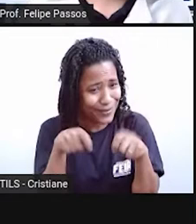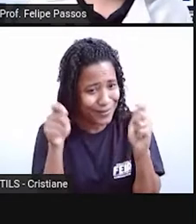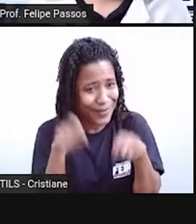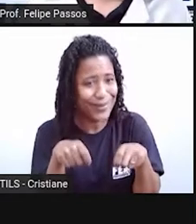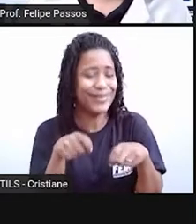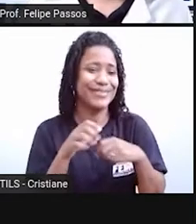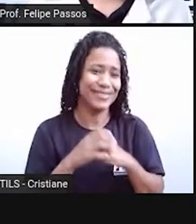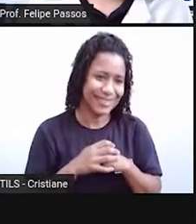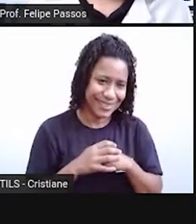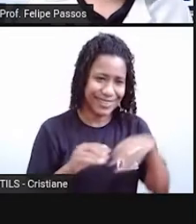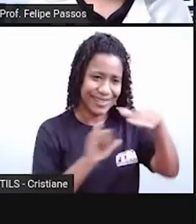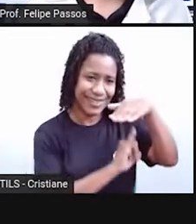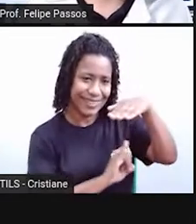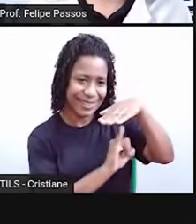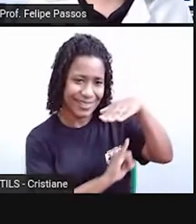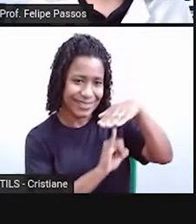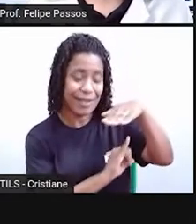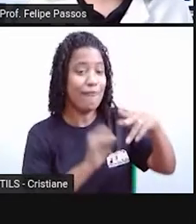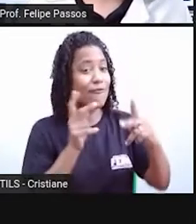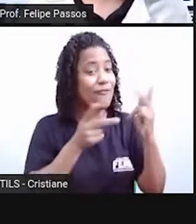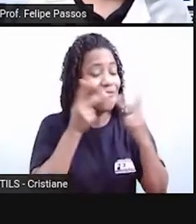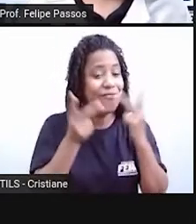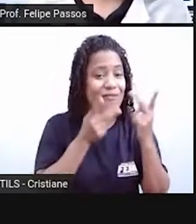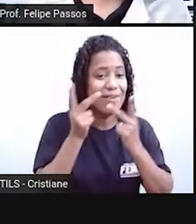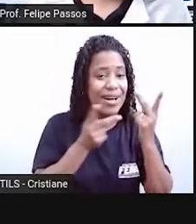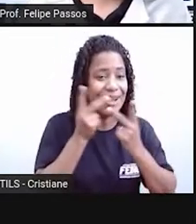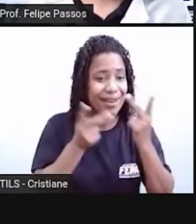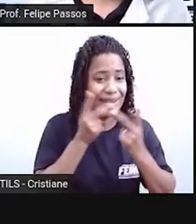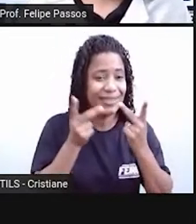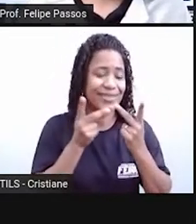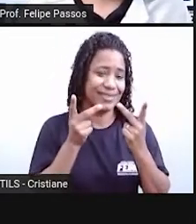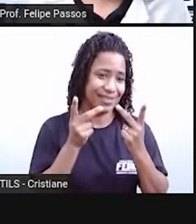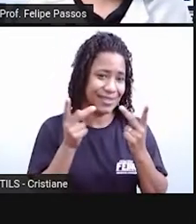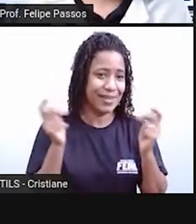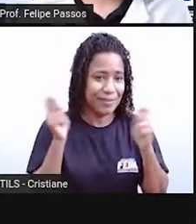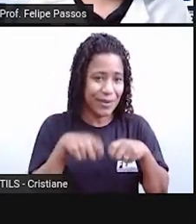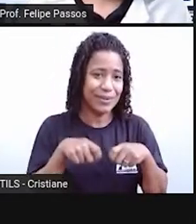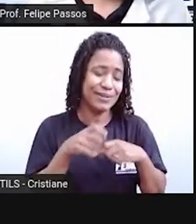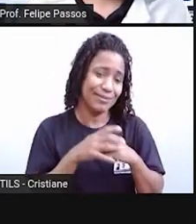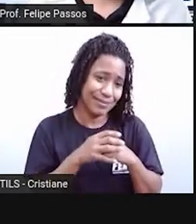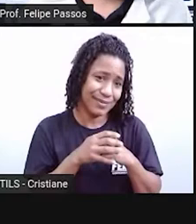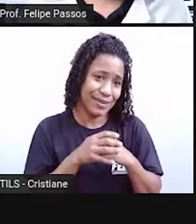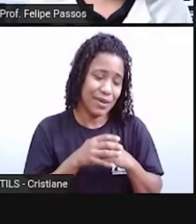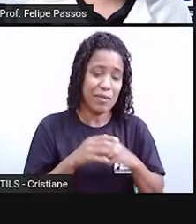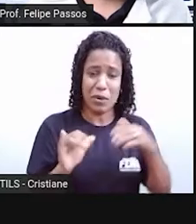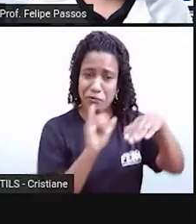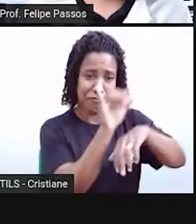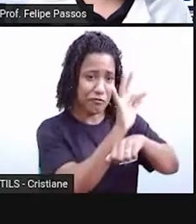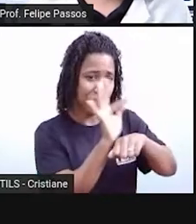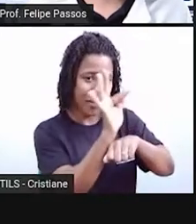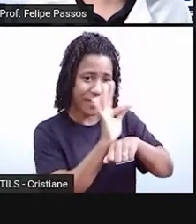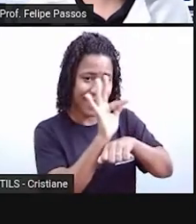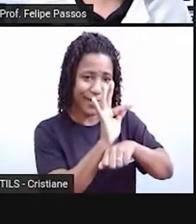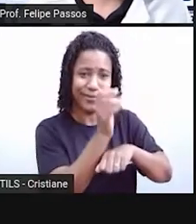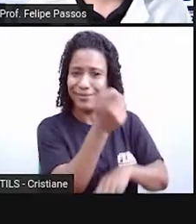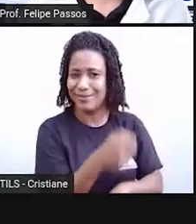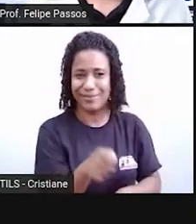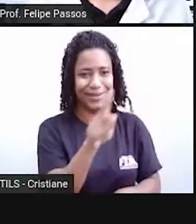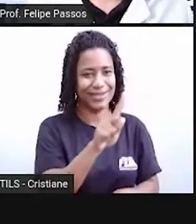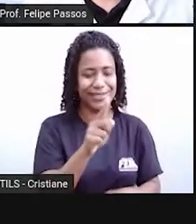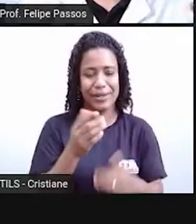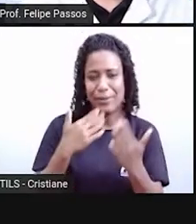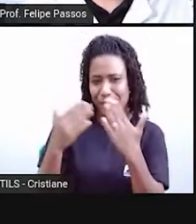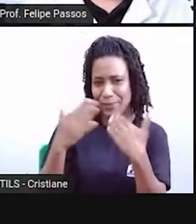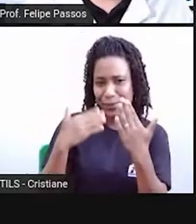palavras, faladas, que não fazem parte da linguagem formal, da linguagem culta, da norma culta.